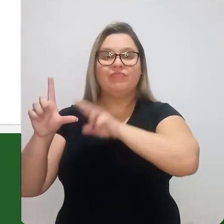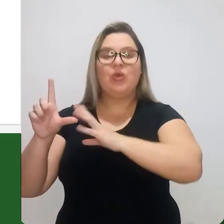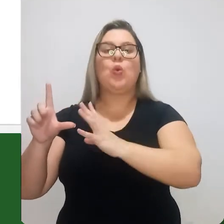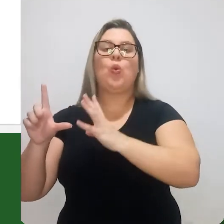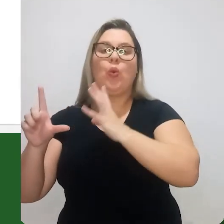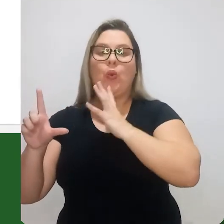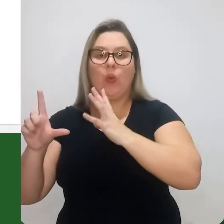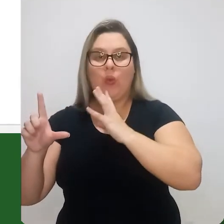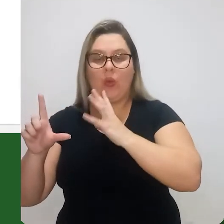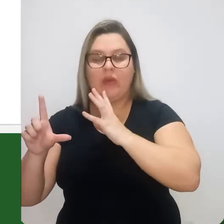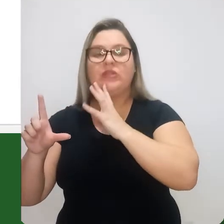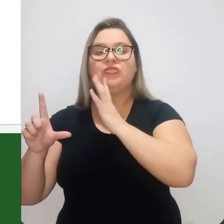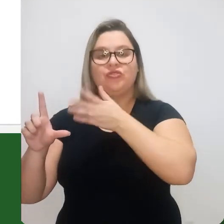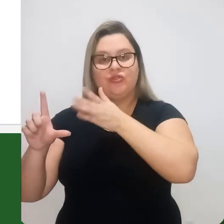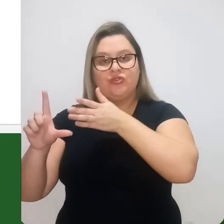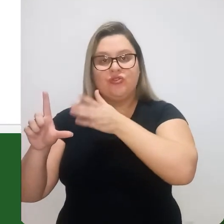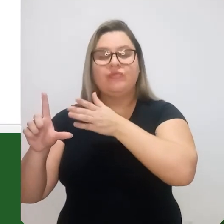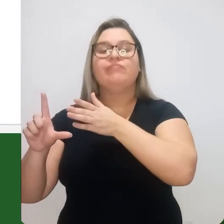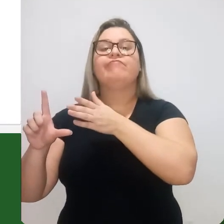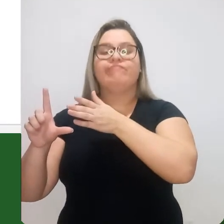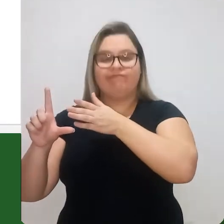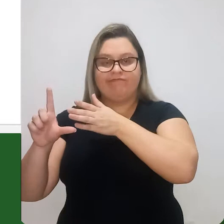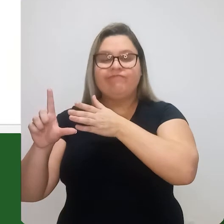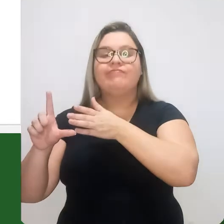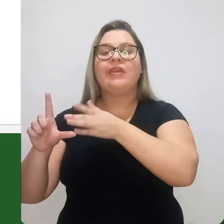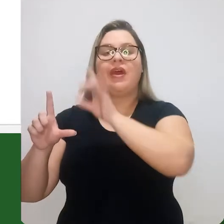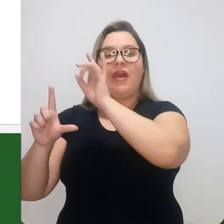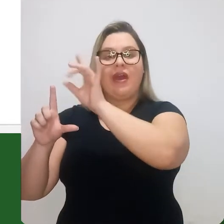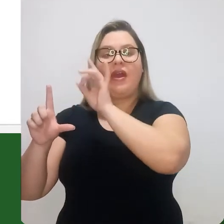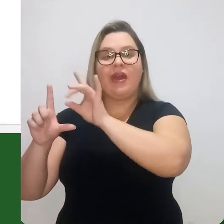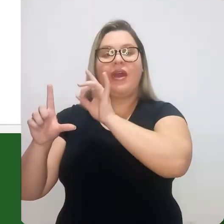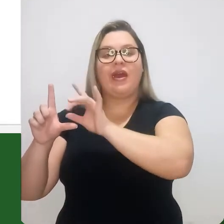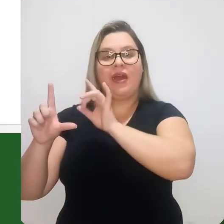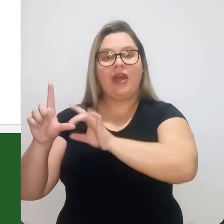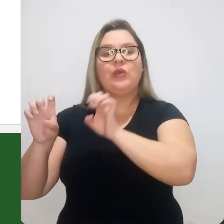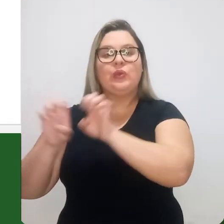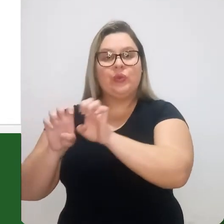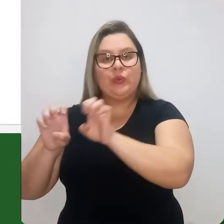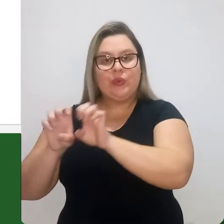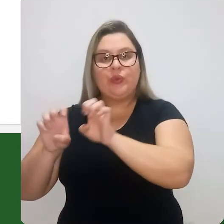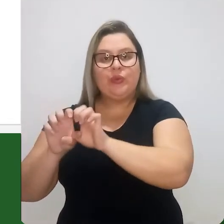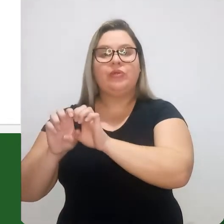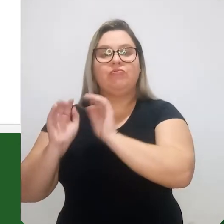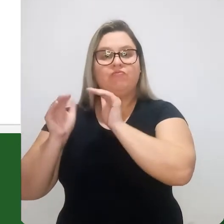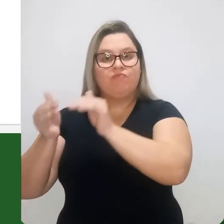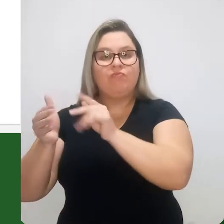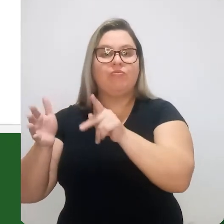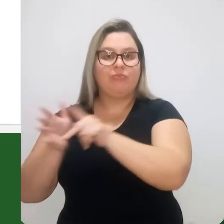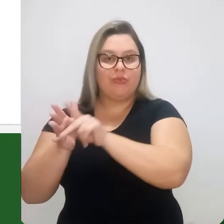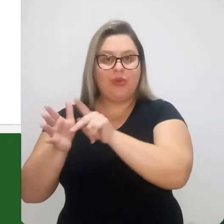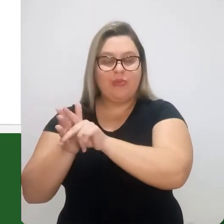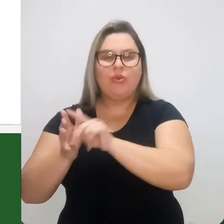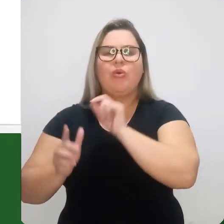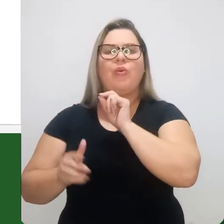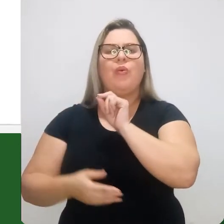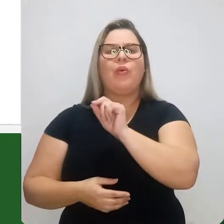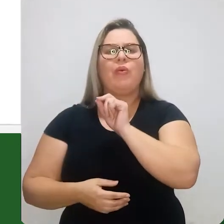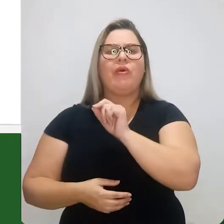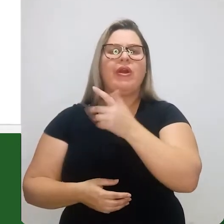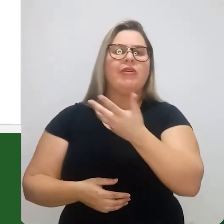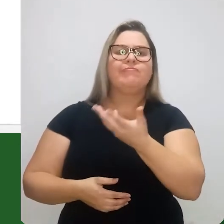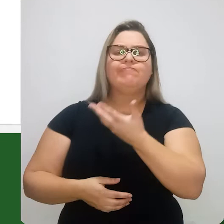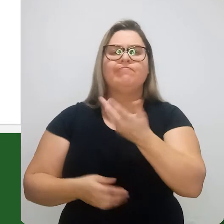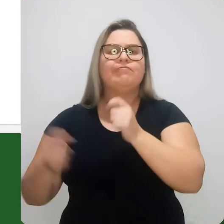microestrutura também bem conhecida, bem determinada, e para esse estado também, nós temos uma microestrutura bem conhecida, bem determinada.